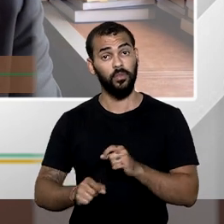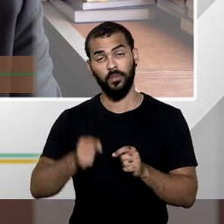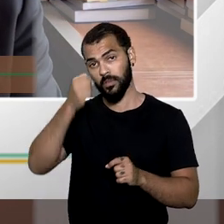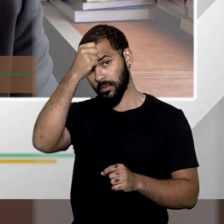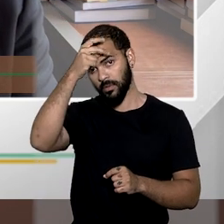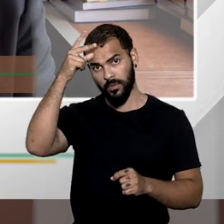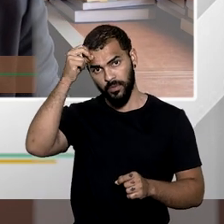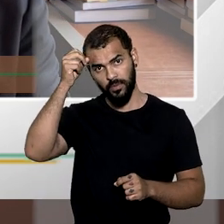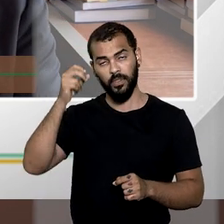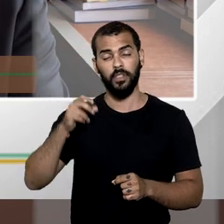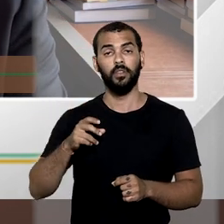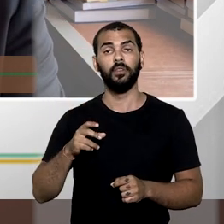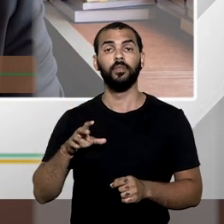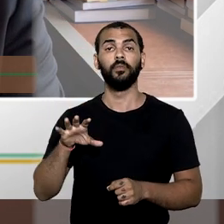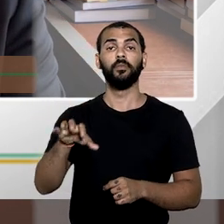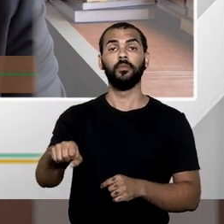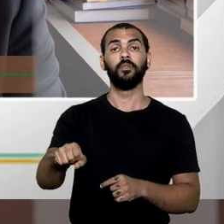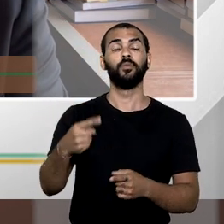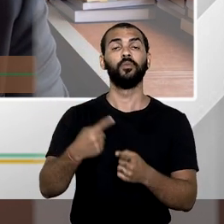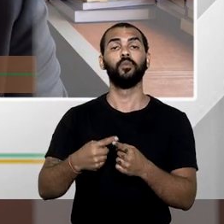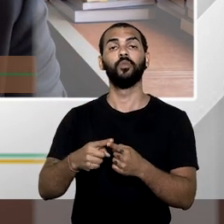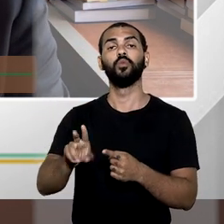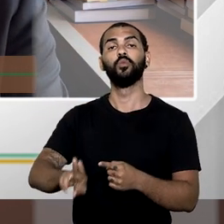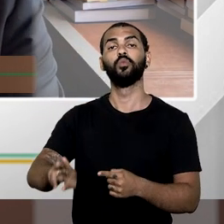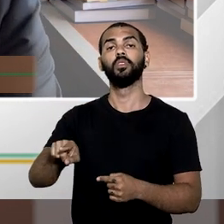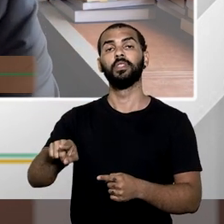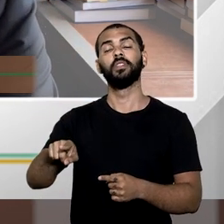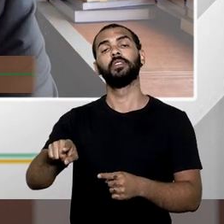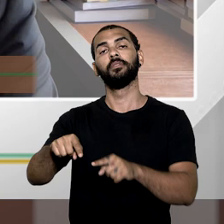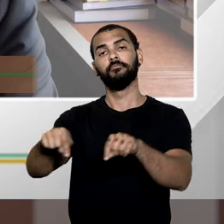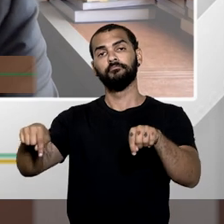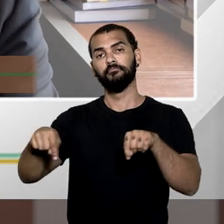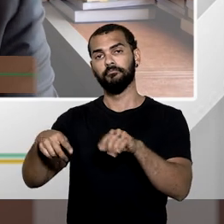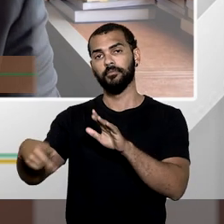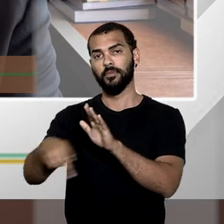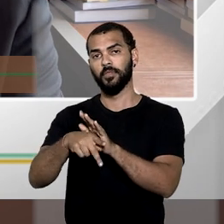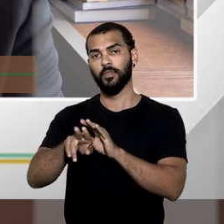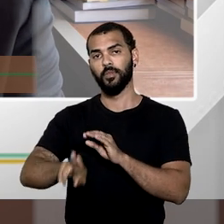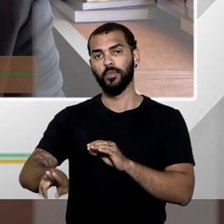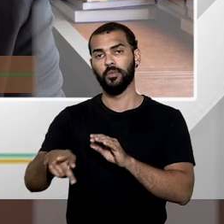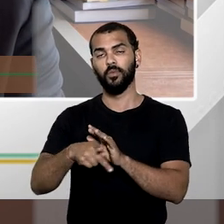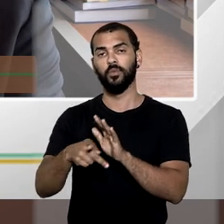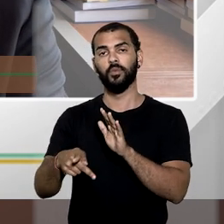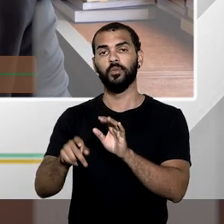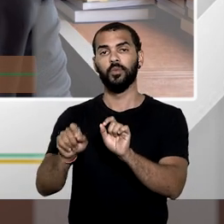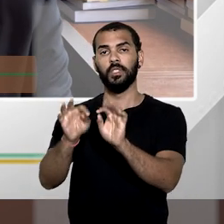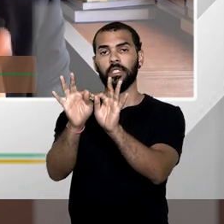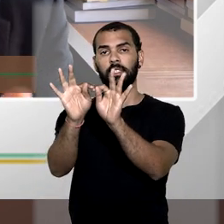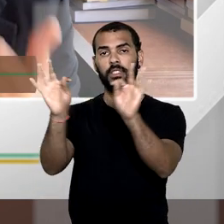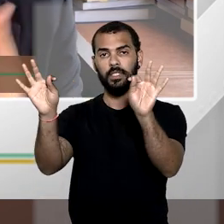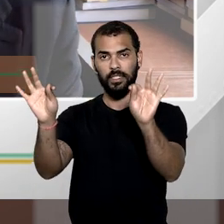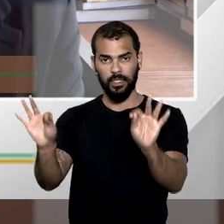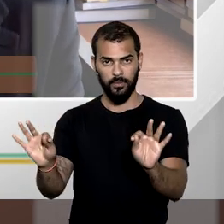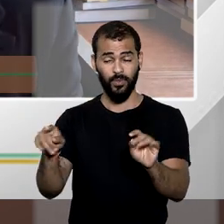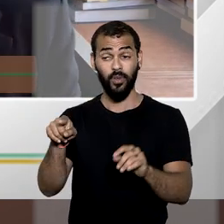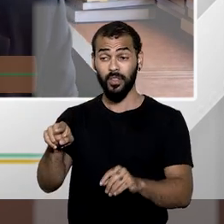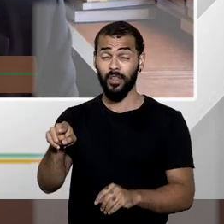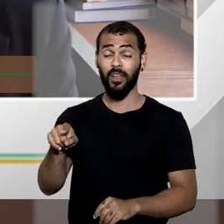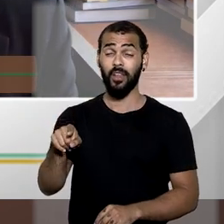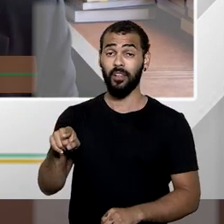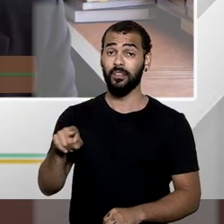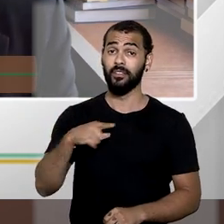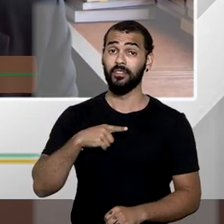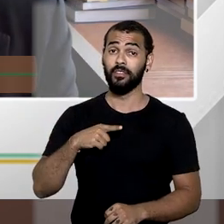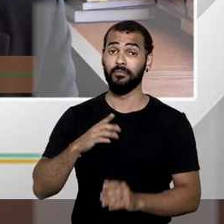desapropriou a fim de que o imóvel fosse transformado num templo para a religião a qual ele,